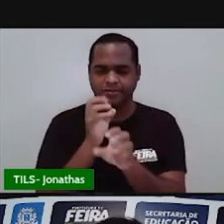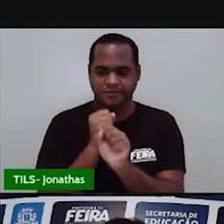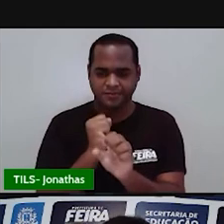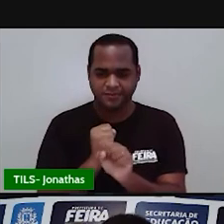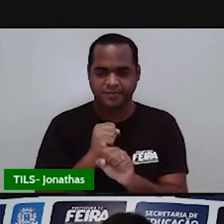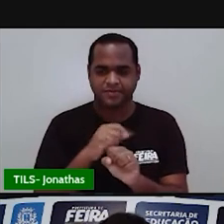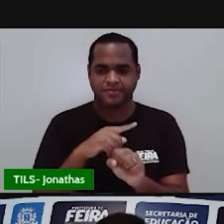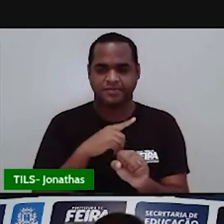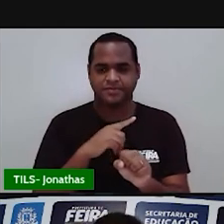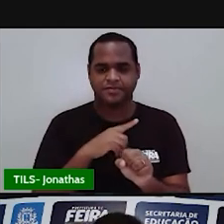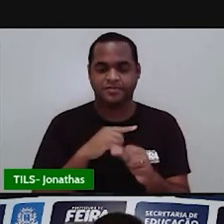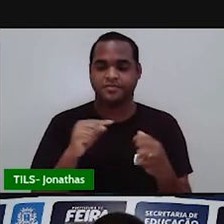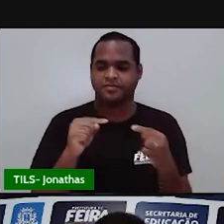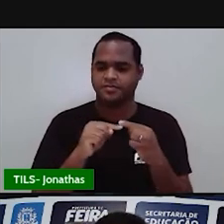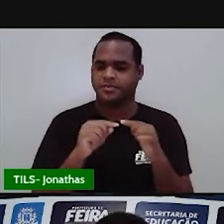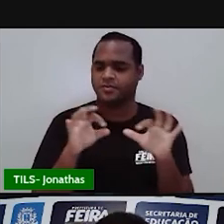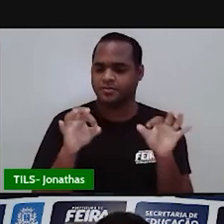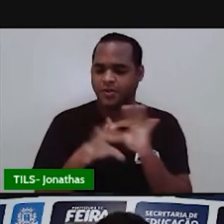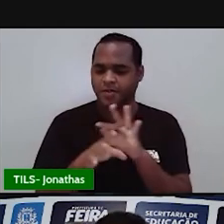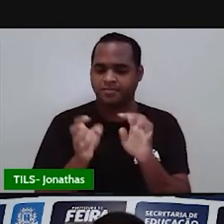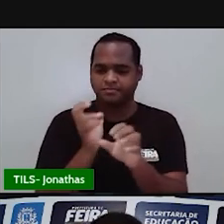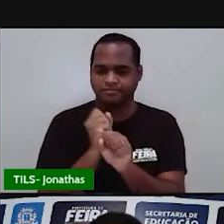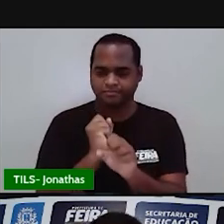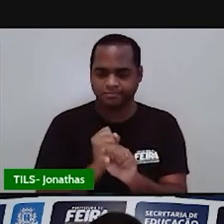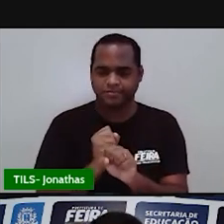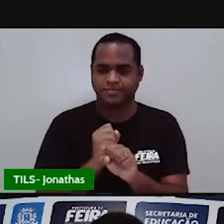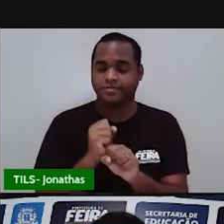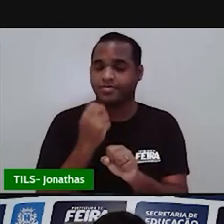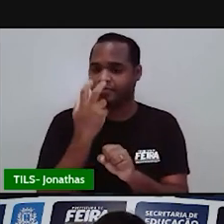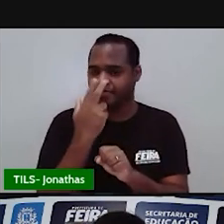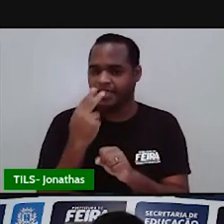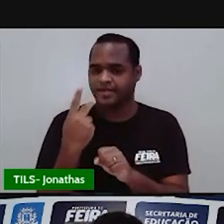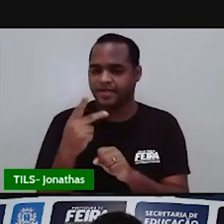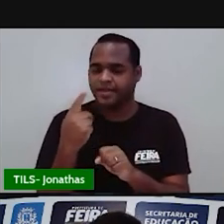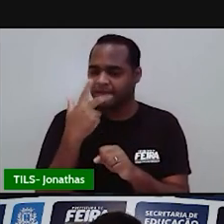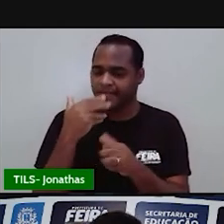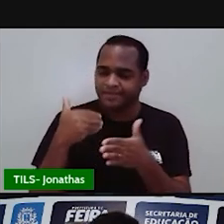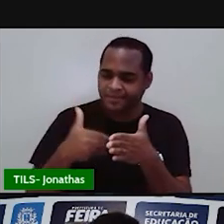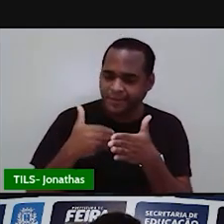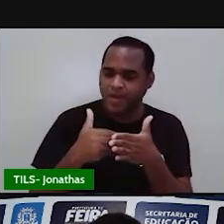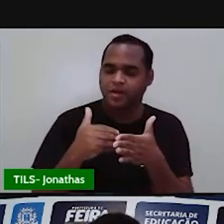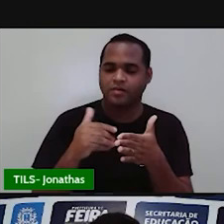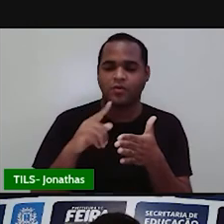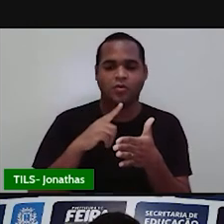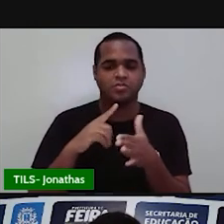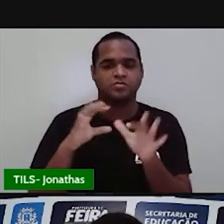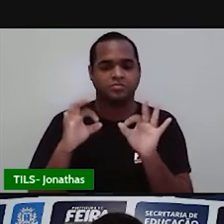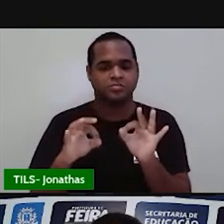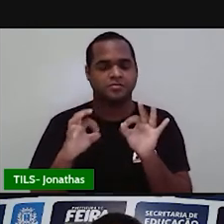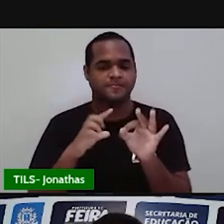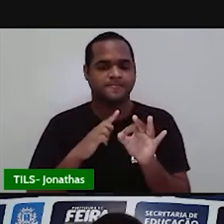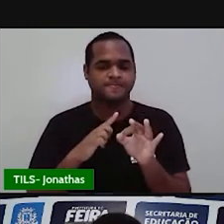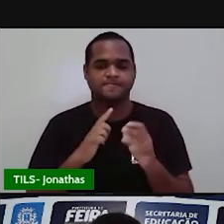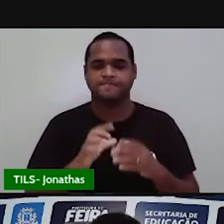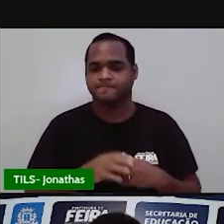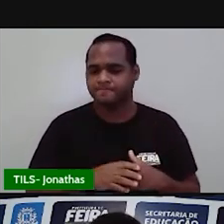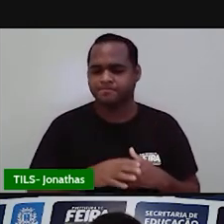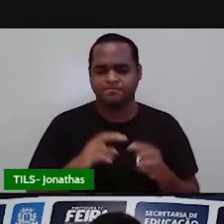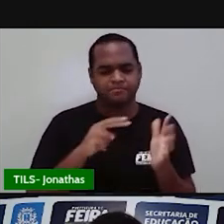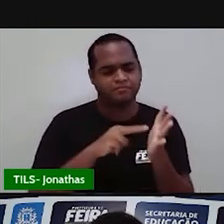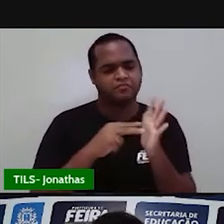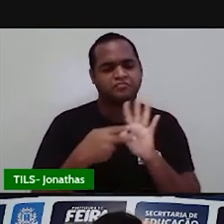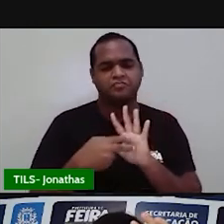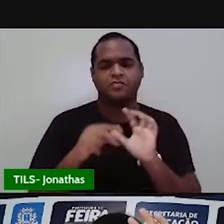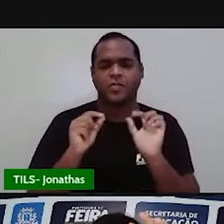Um valor bem exatozinho. Então, fica ali uma coisa ali da aproximação do aproximadamente. Então, o é que isso significa?